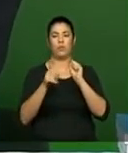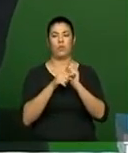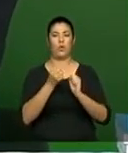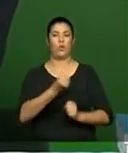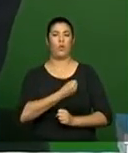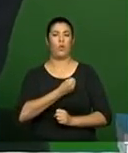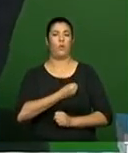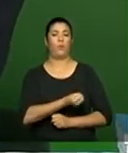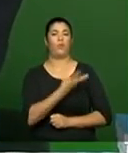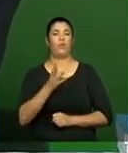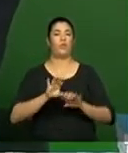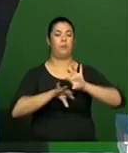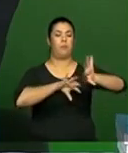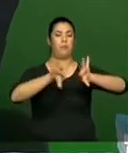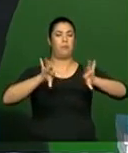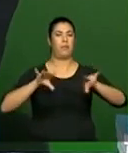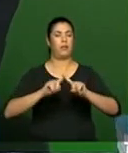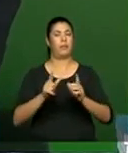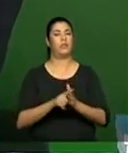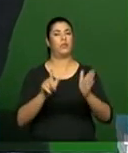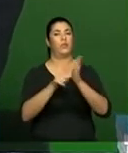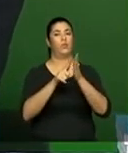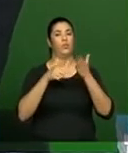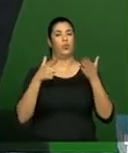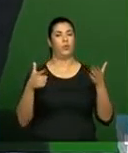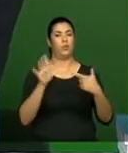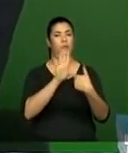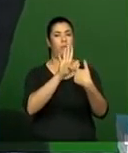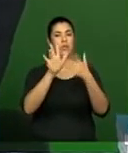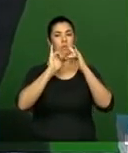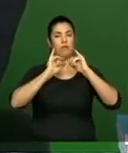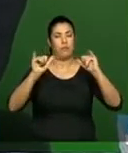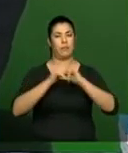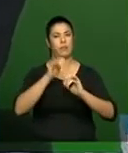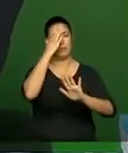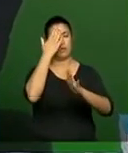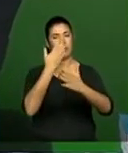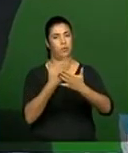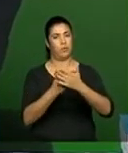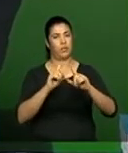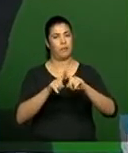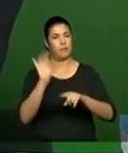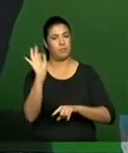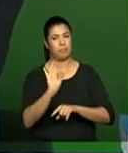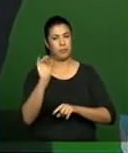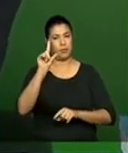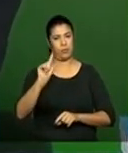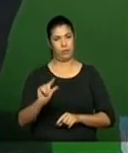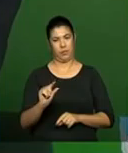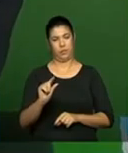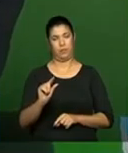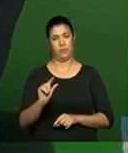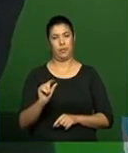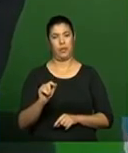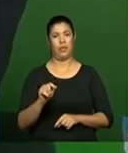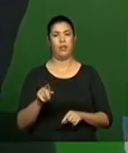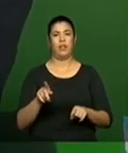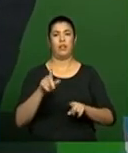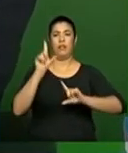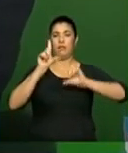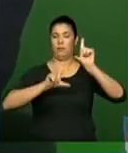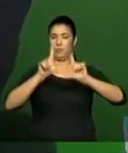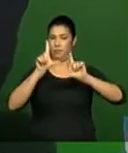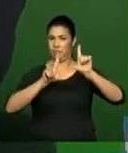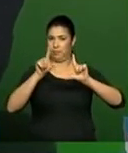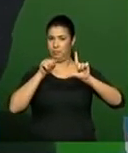um balanço de tudo isso. Os jornais são mais confiáveis, porém, tem uma penetração menor. A TV